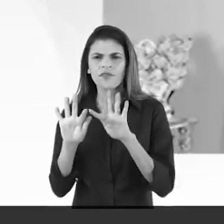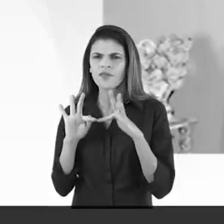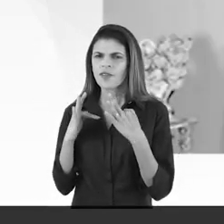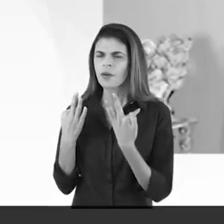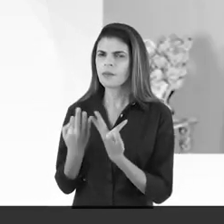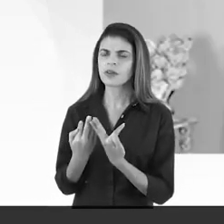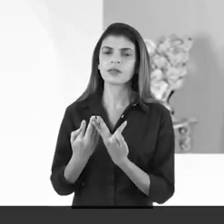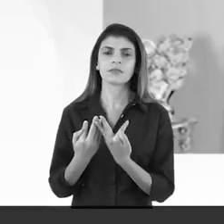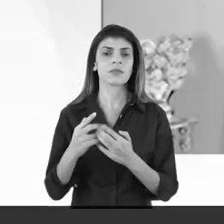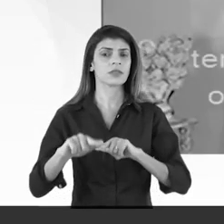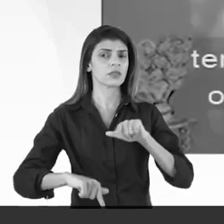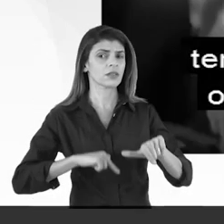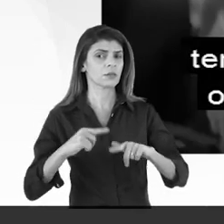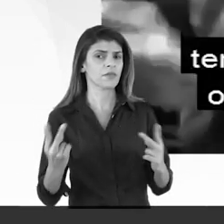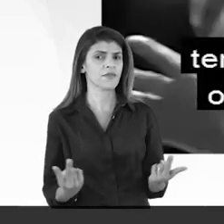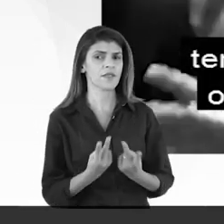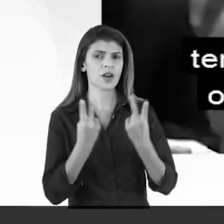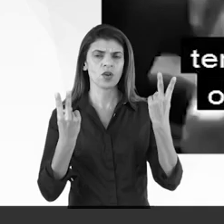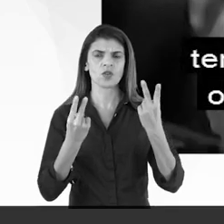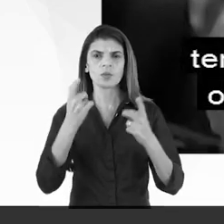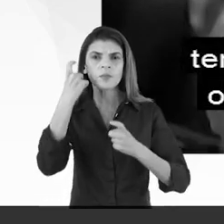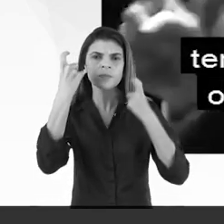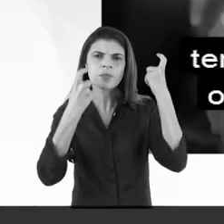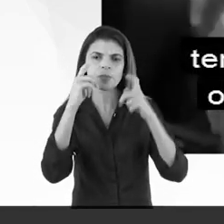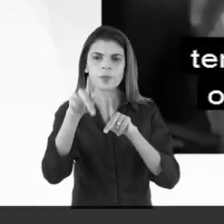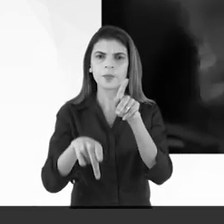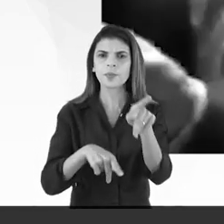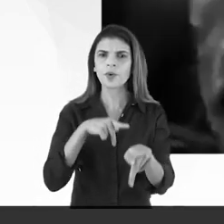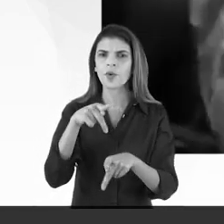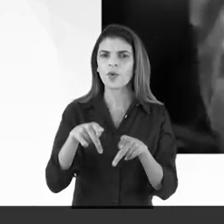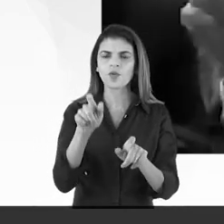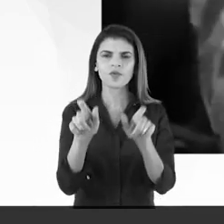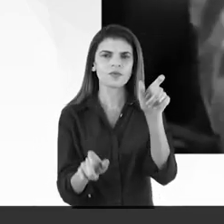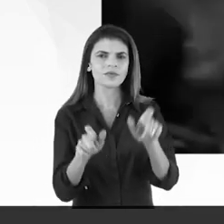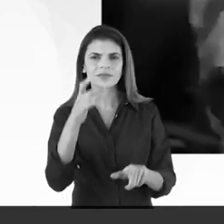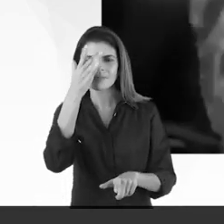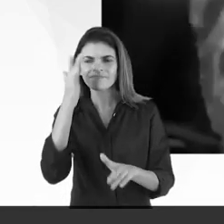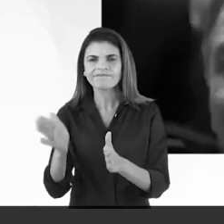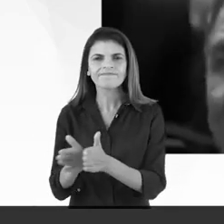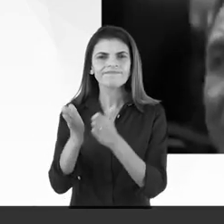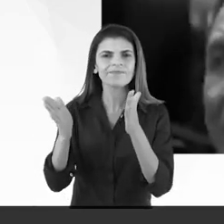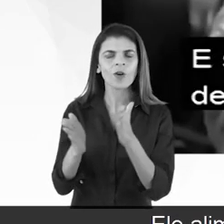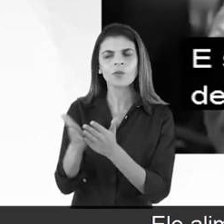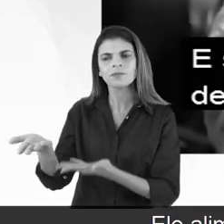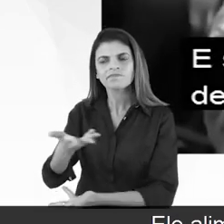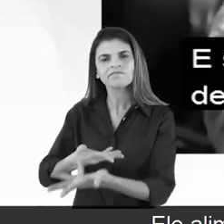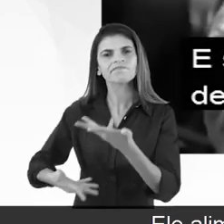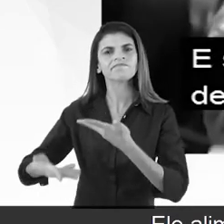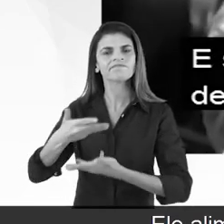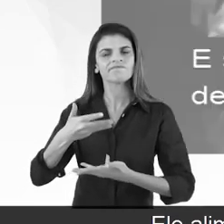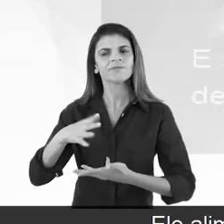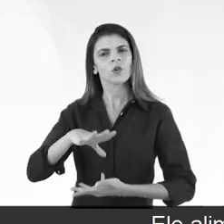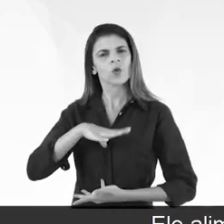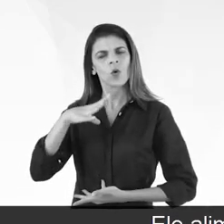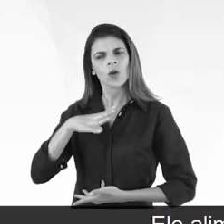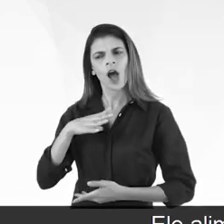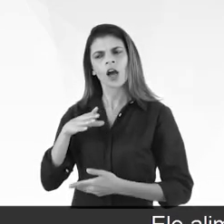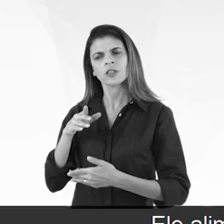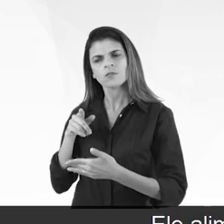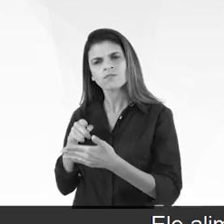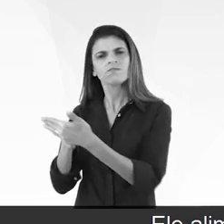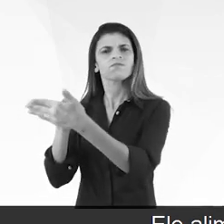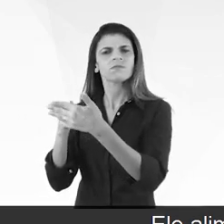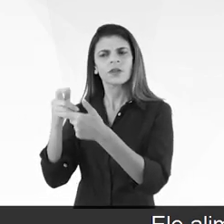valorizar o trabalho e buscar uma vida melhor para o nosso povo. Ouvindo as pessoas humildes, ele alimentava sua coragem de